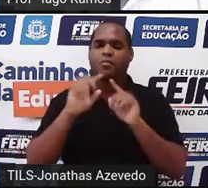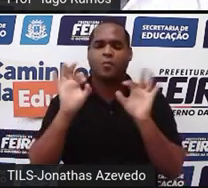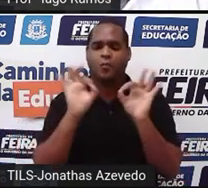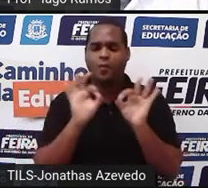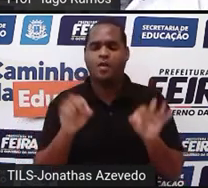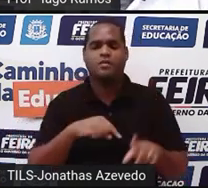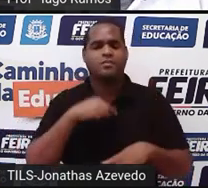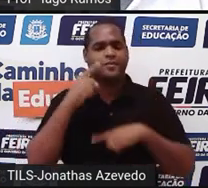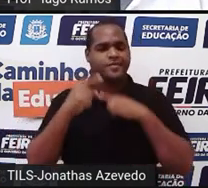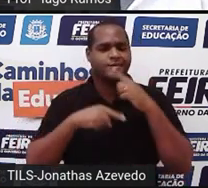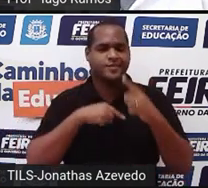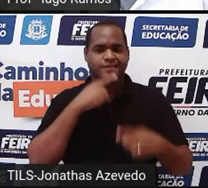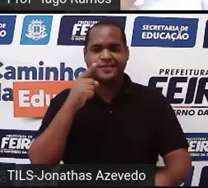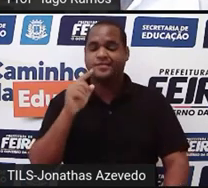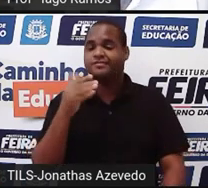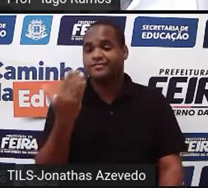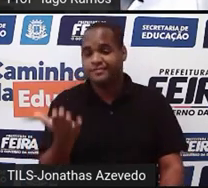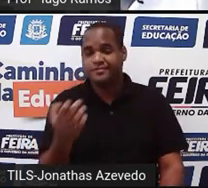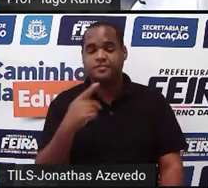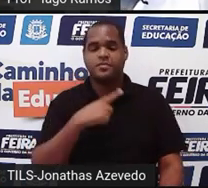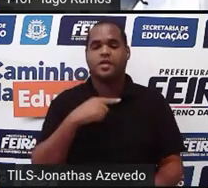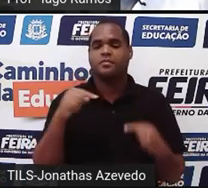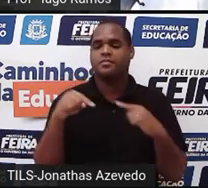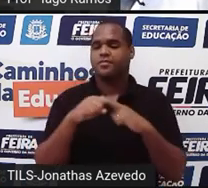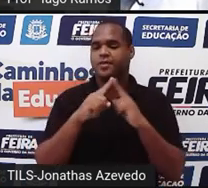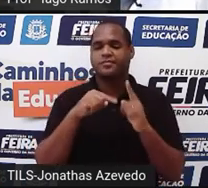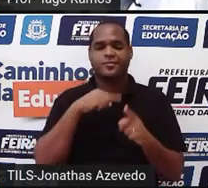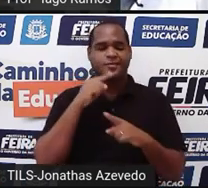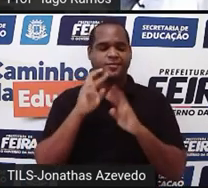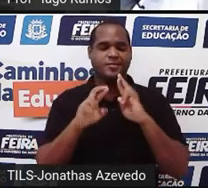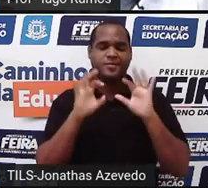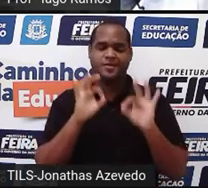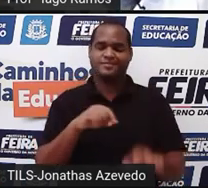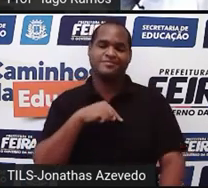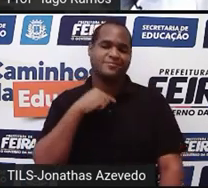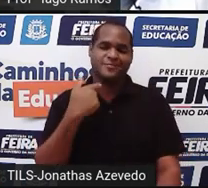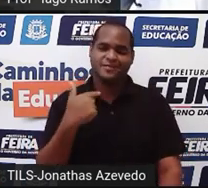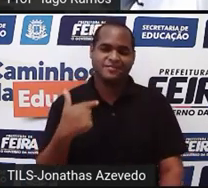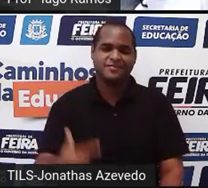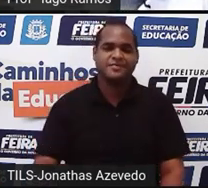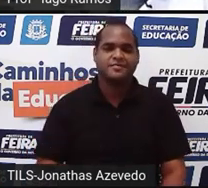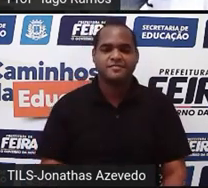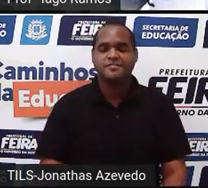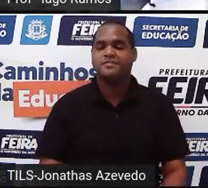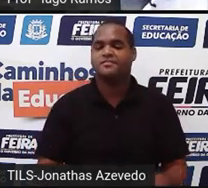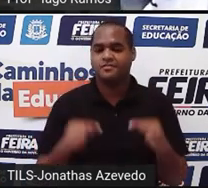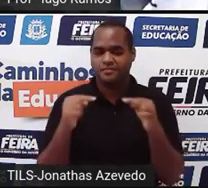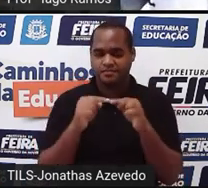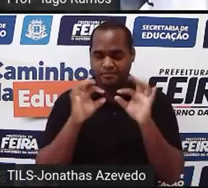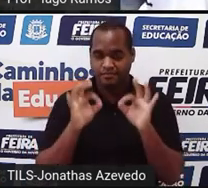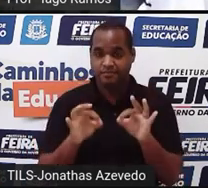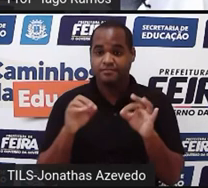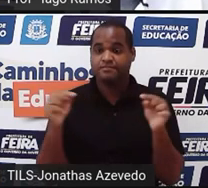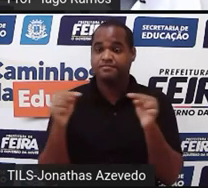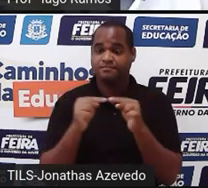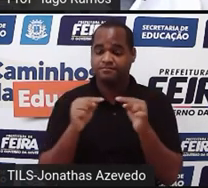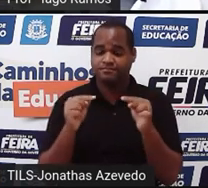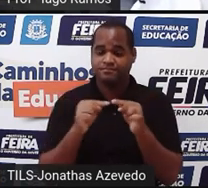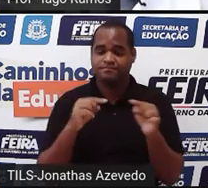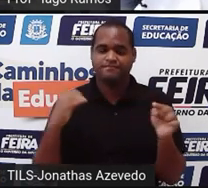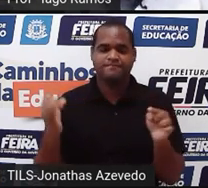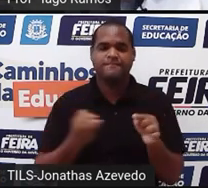nada em comum, então a gente não vai ter solução para o sistema. Tá bom? Então esse é outro caso